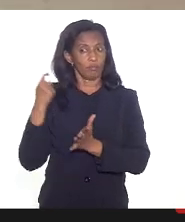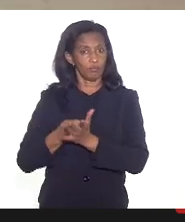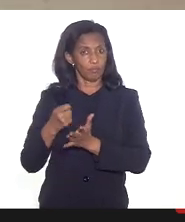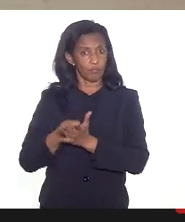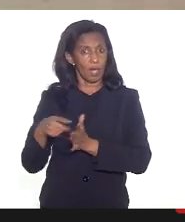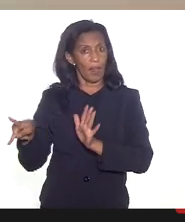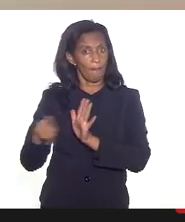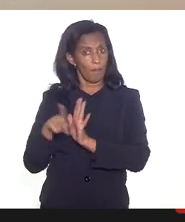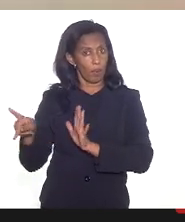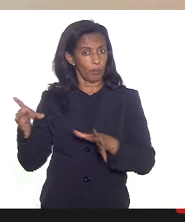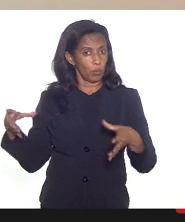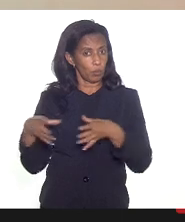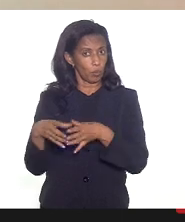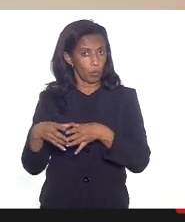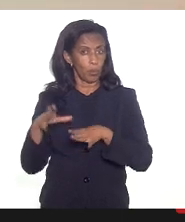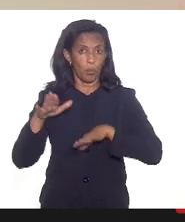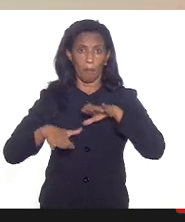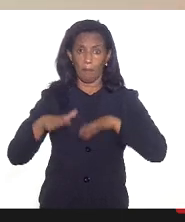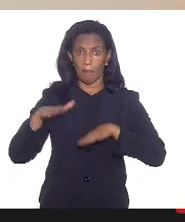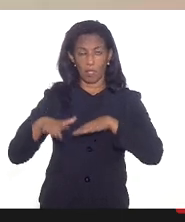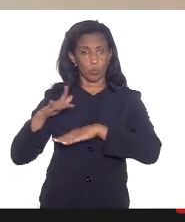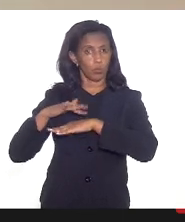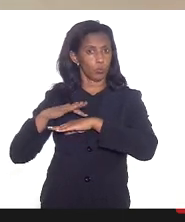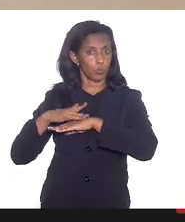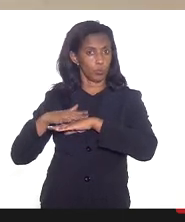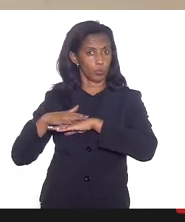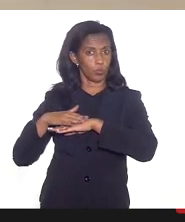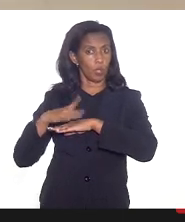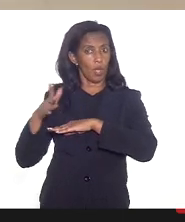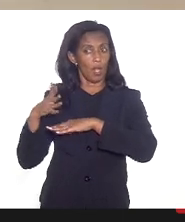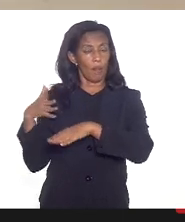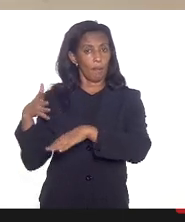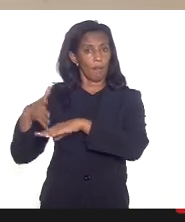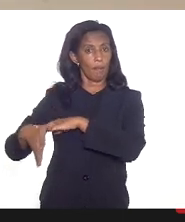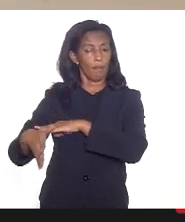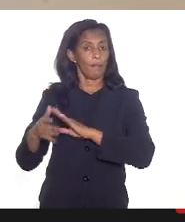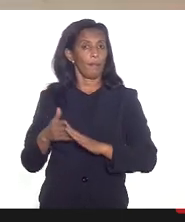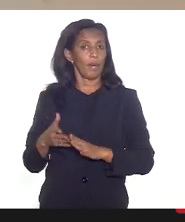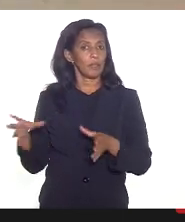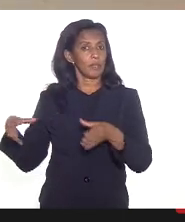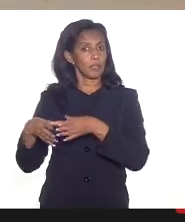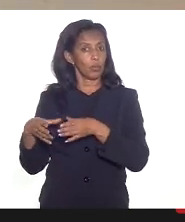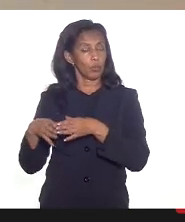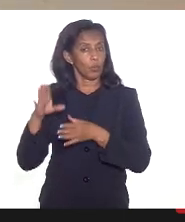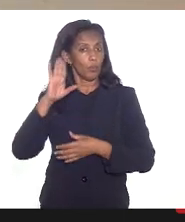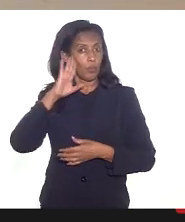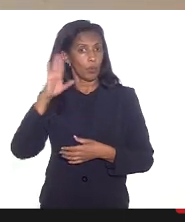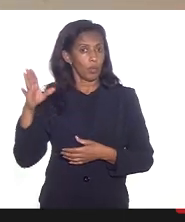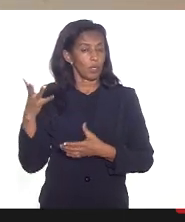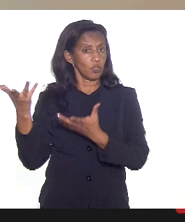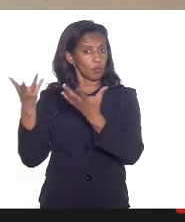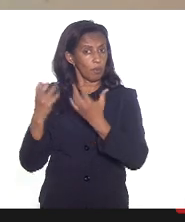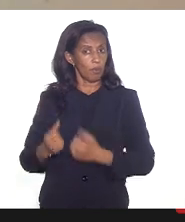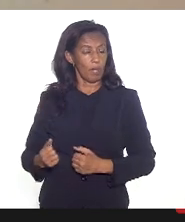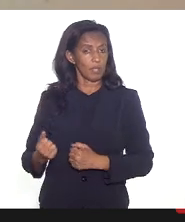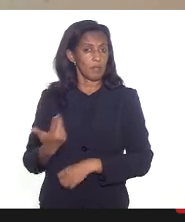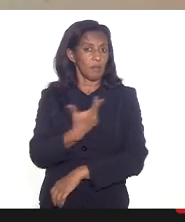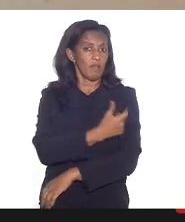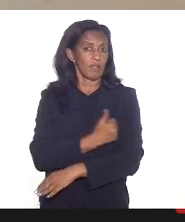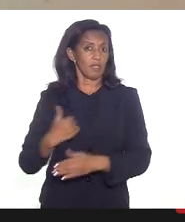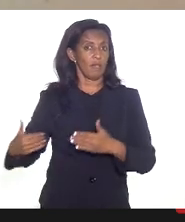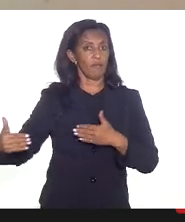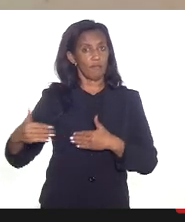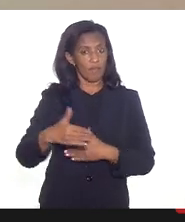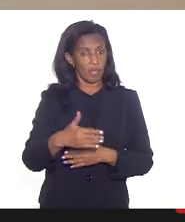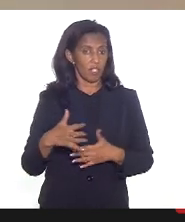parte desse grupo mesmo sem comorbidade ela passa a ser do grupo de prioridade para receber a vacina na frente